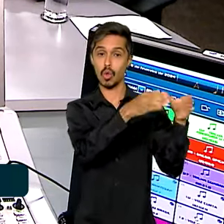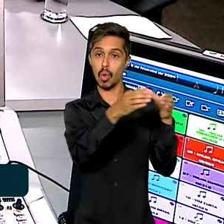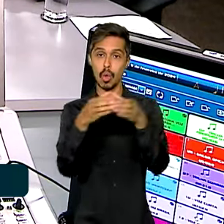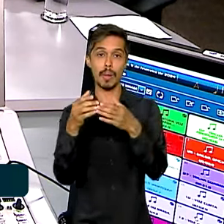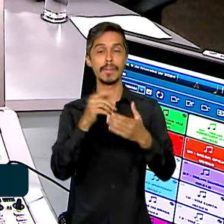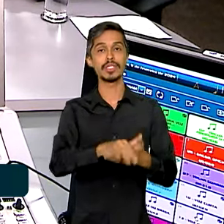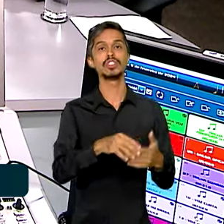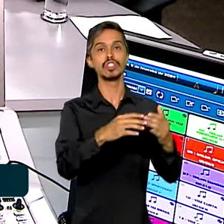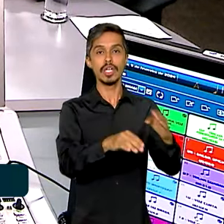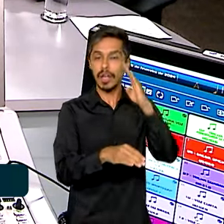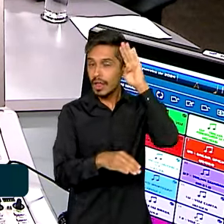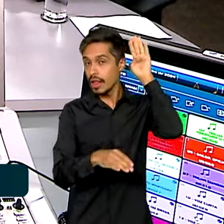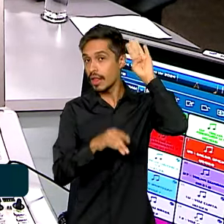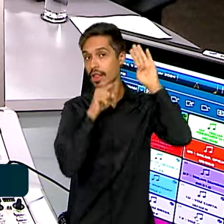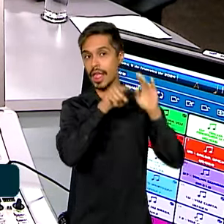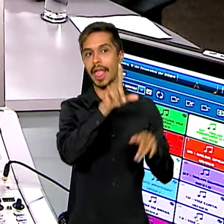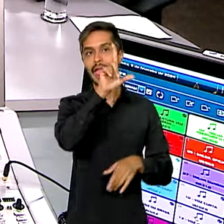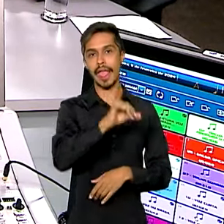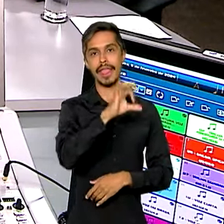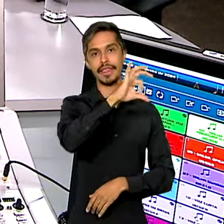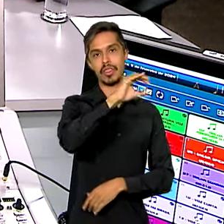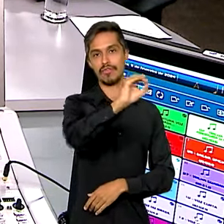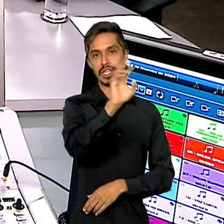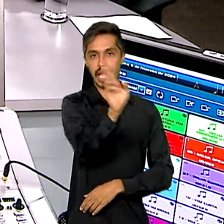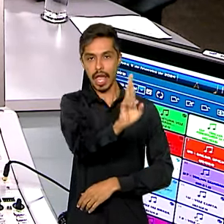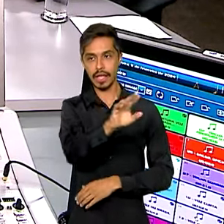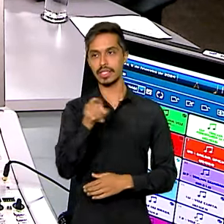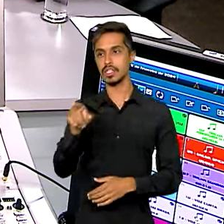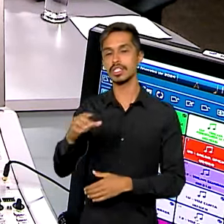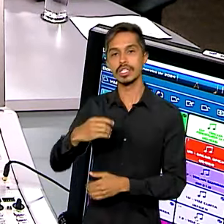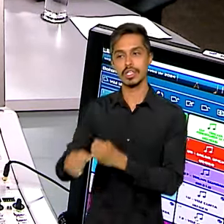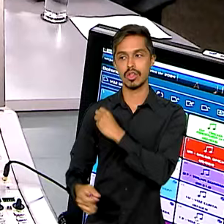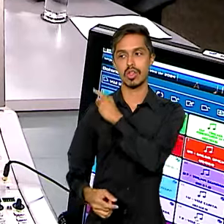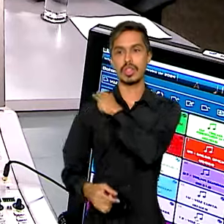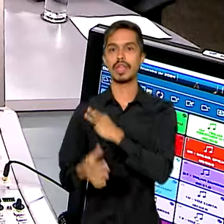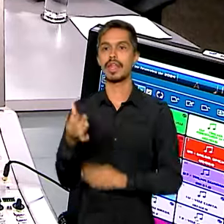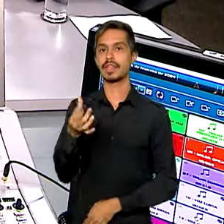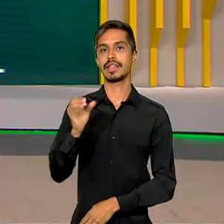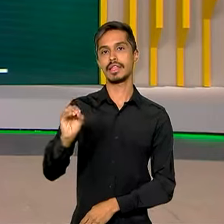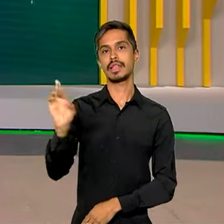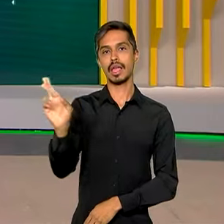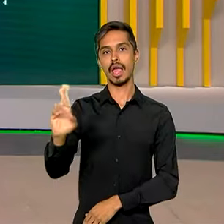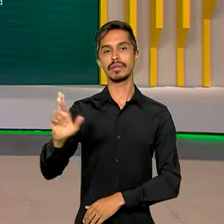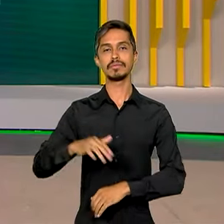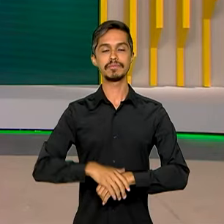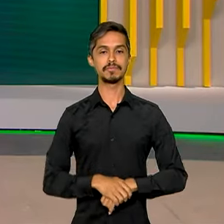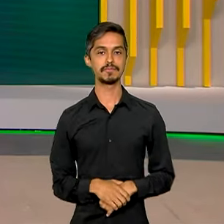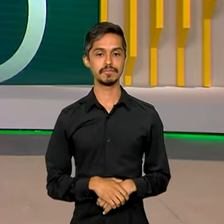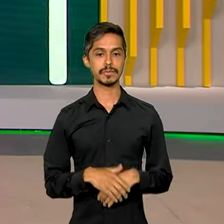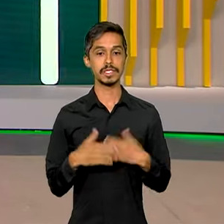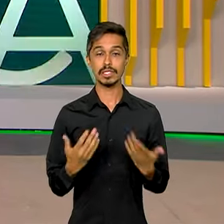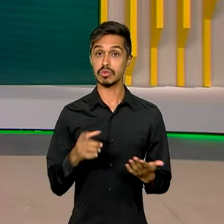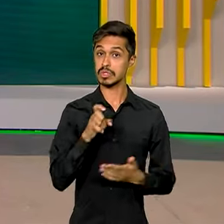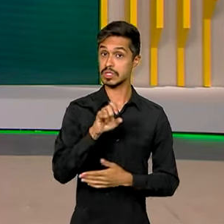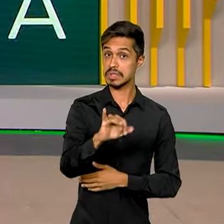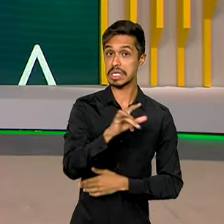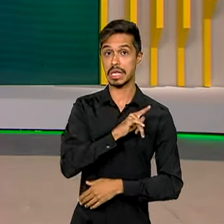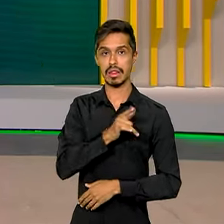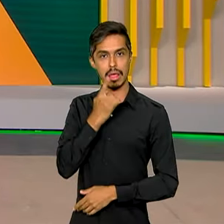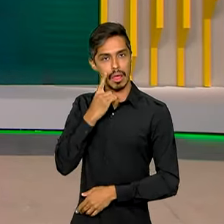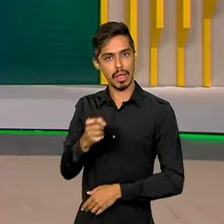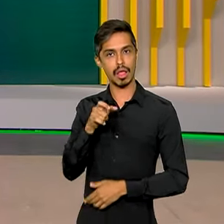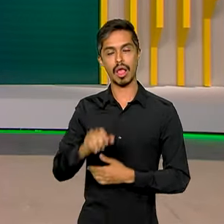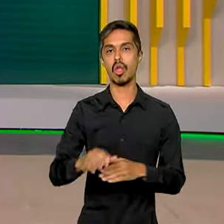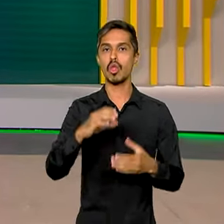a inscrição está no valor de R$ 90,00, para os cargos de nível médio, de R 60,00. Bom, então se você está interessado aí no